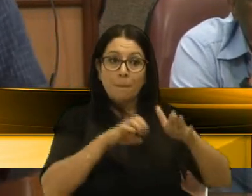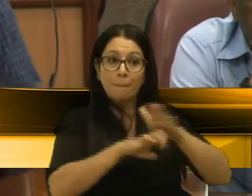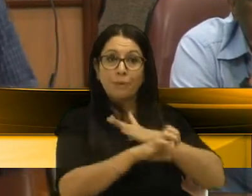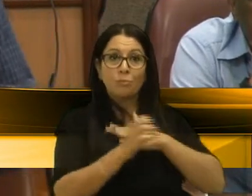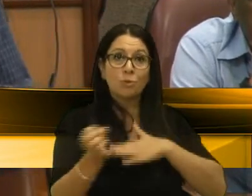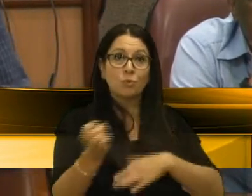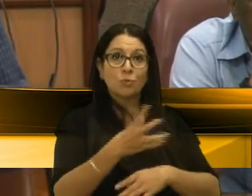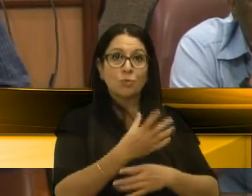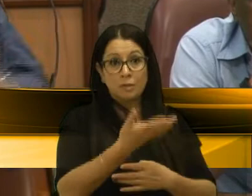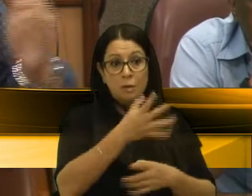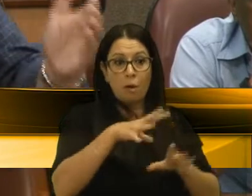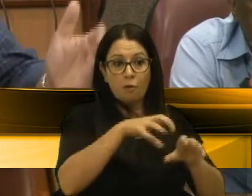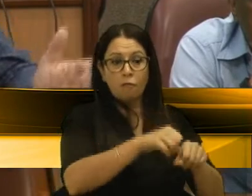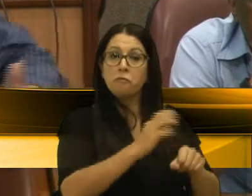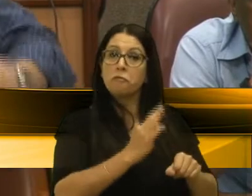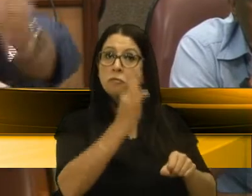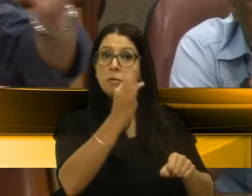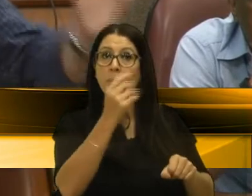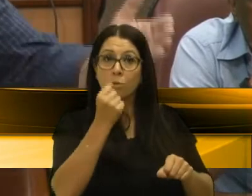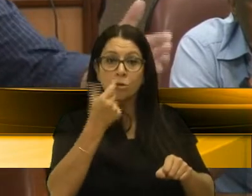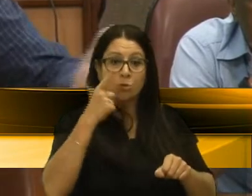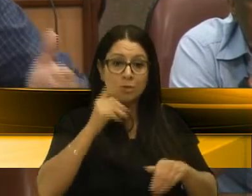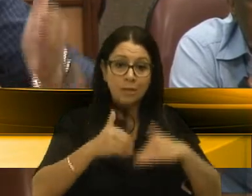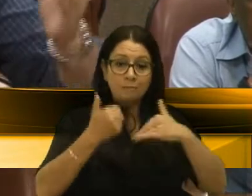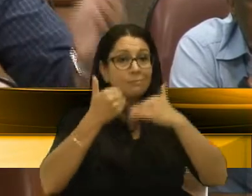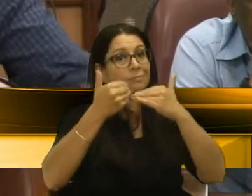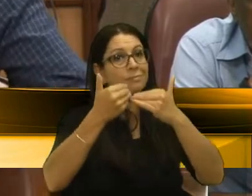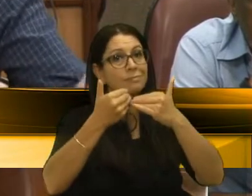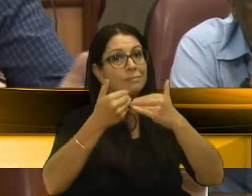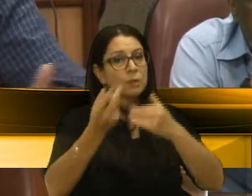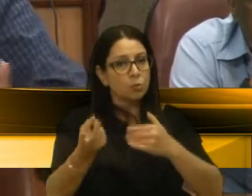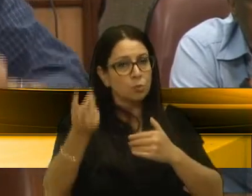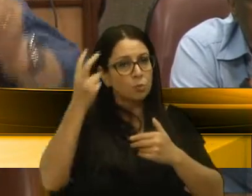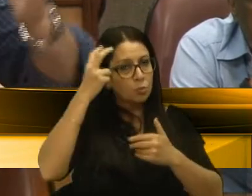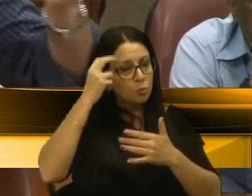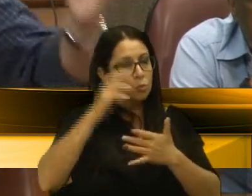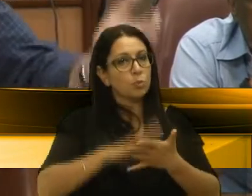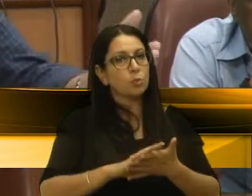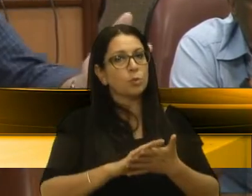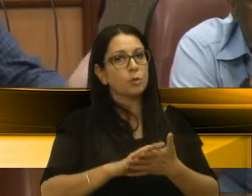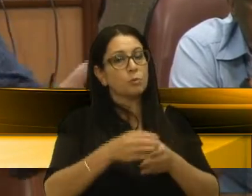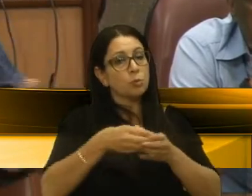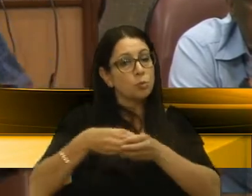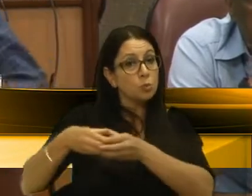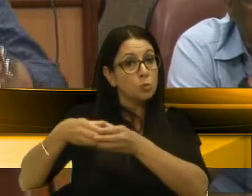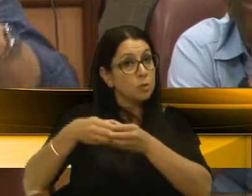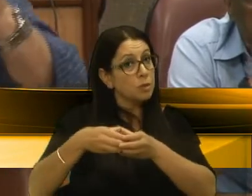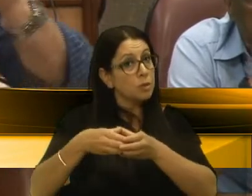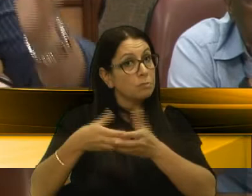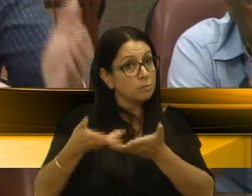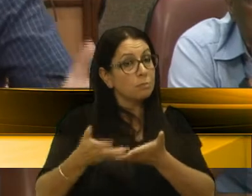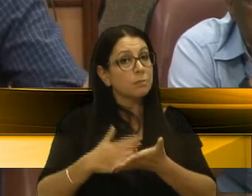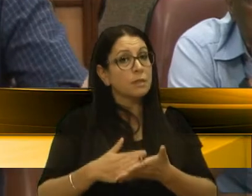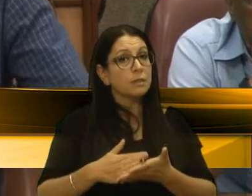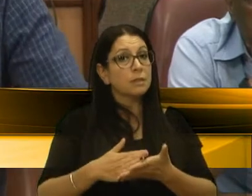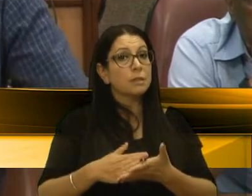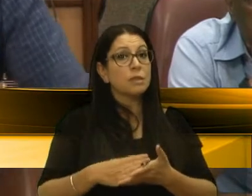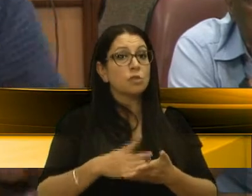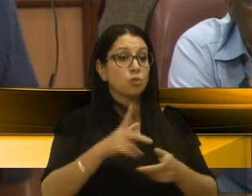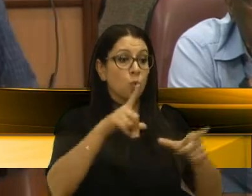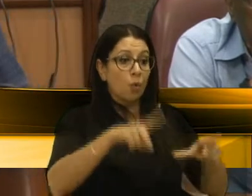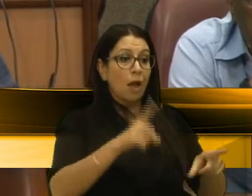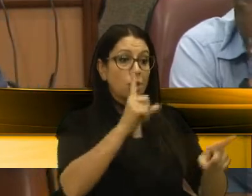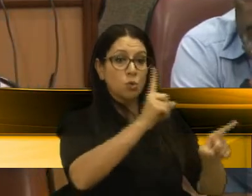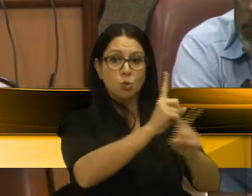vierem ali a se instalar consigam alavancar a cultura, consigam alavancar o turismo, seja um ponto de encontro